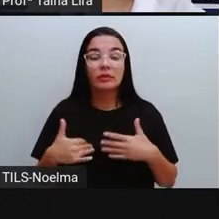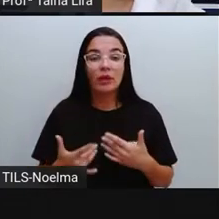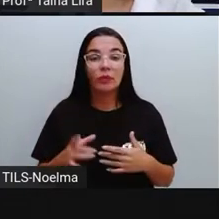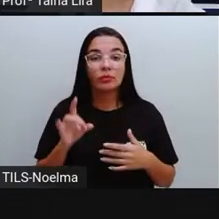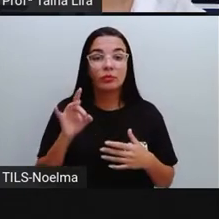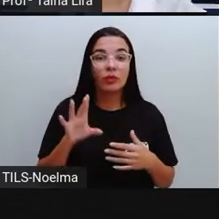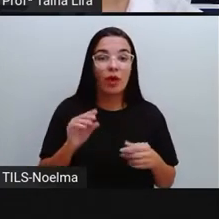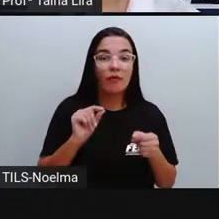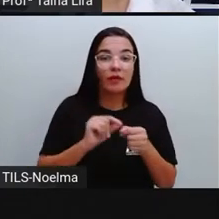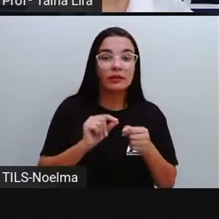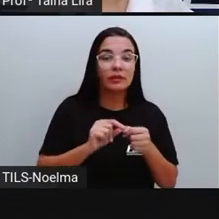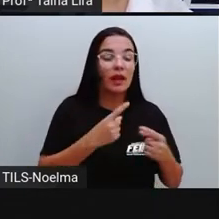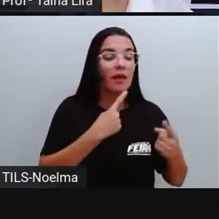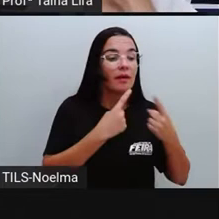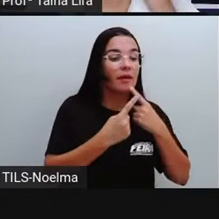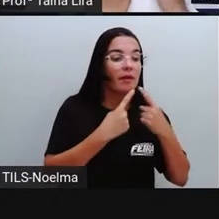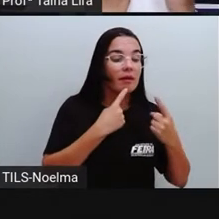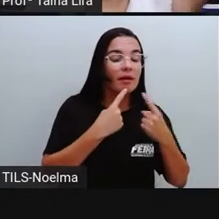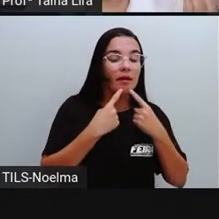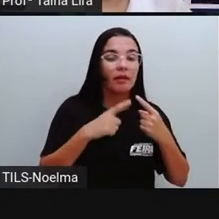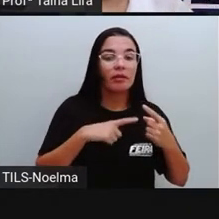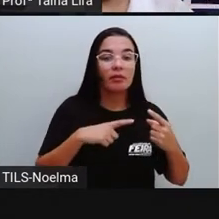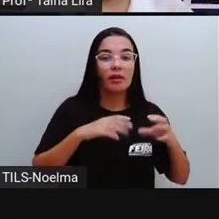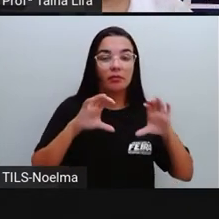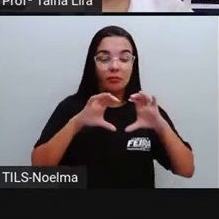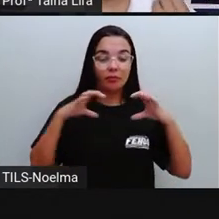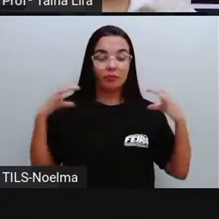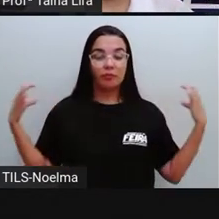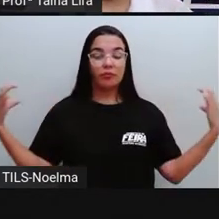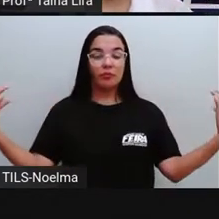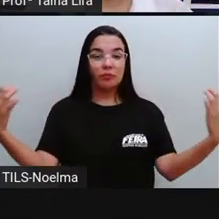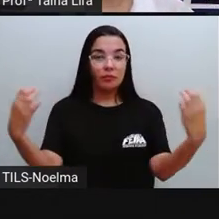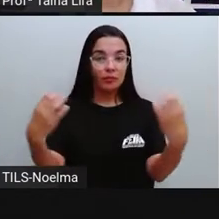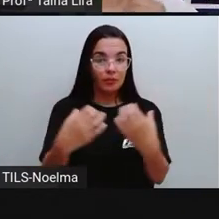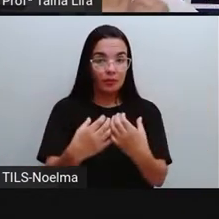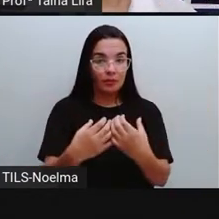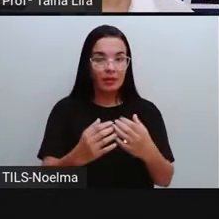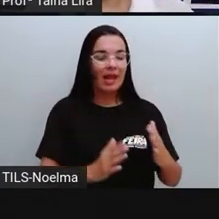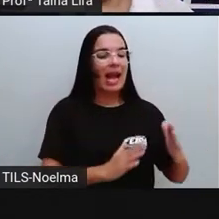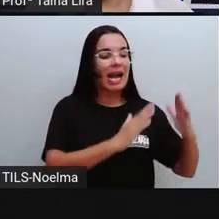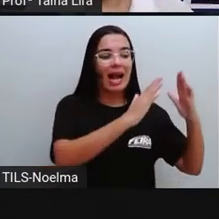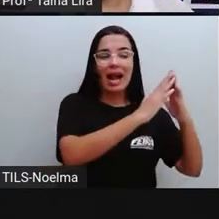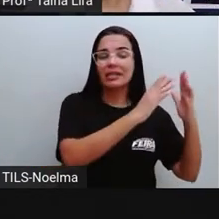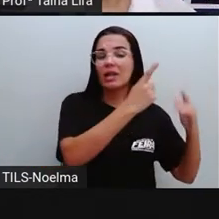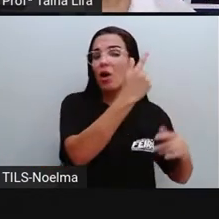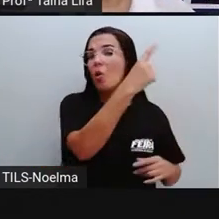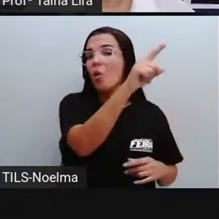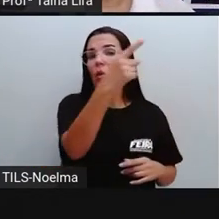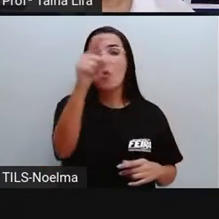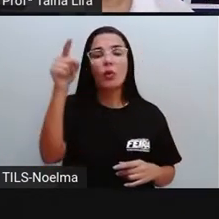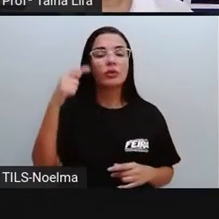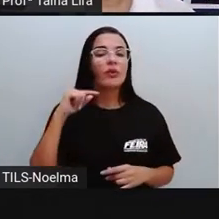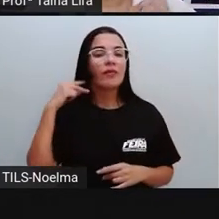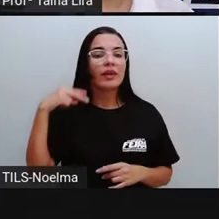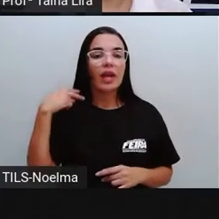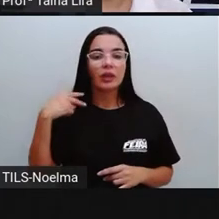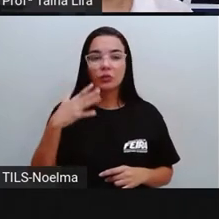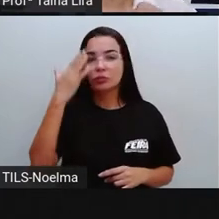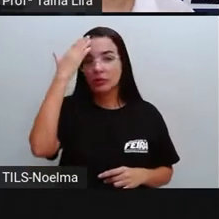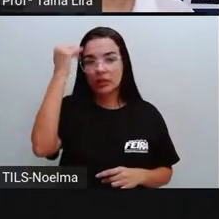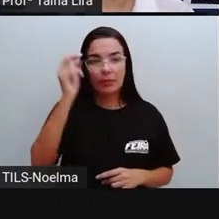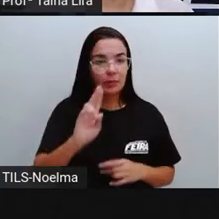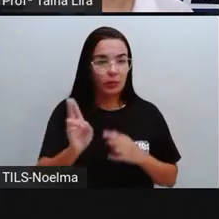sido. Então, antes, né, da gente ter ali o prédio da Câmara Municipal, ali